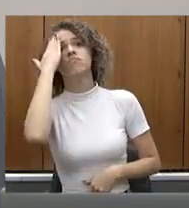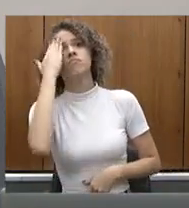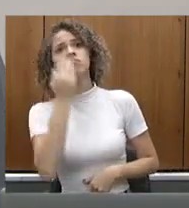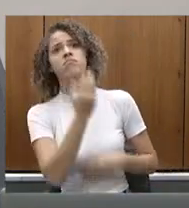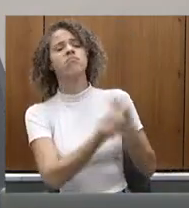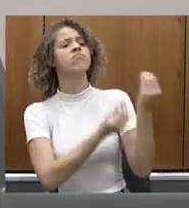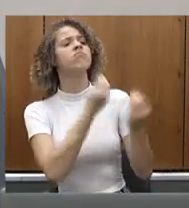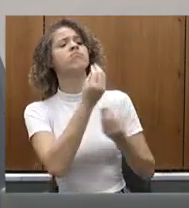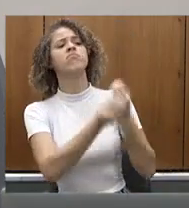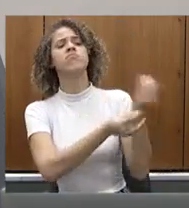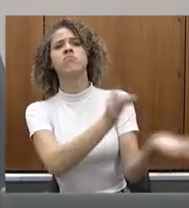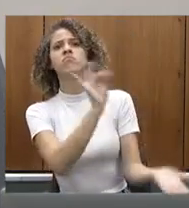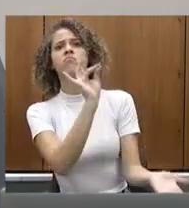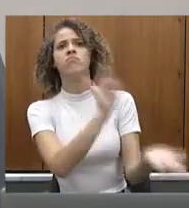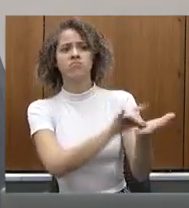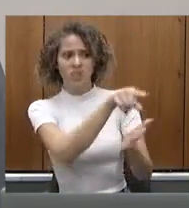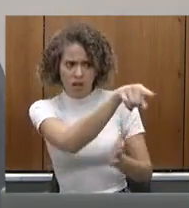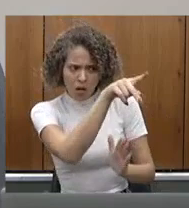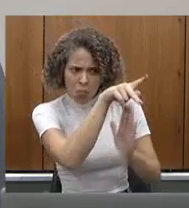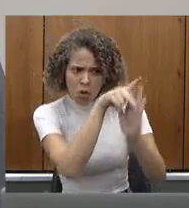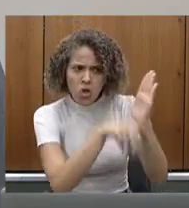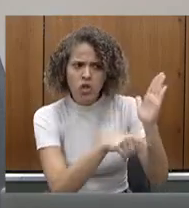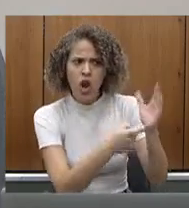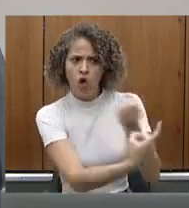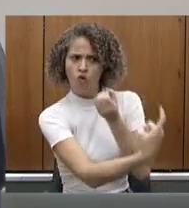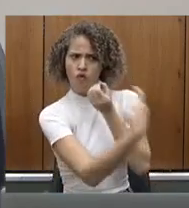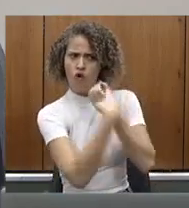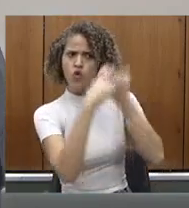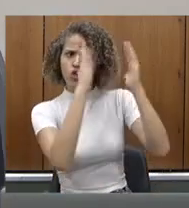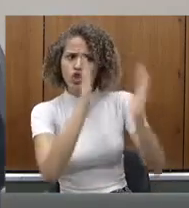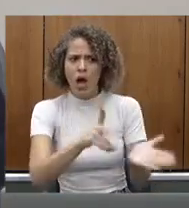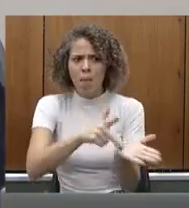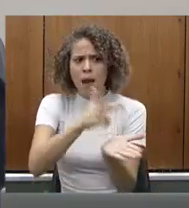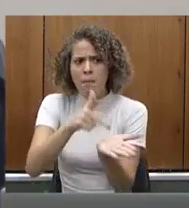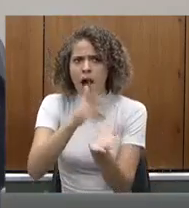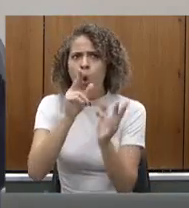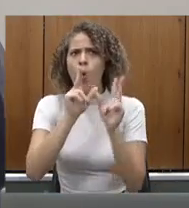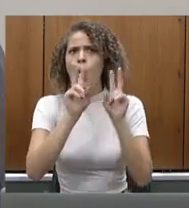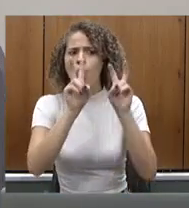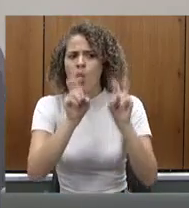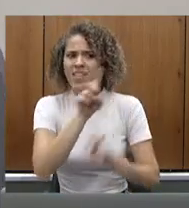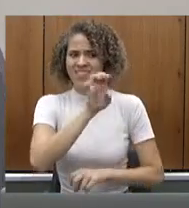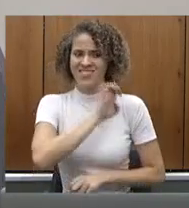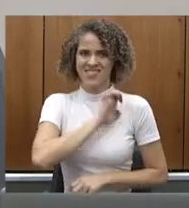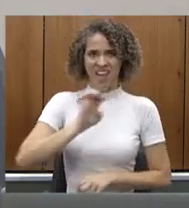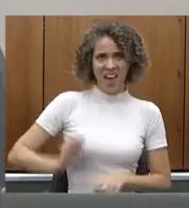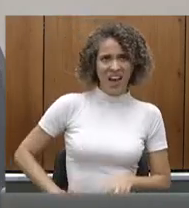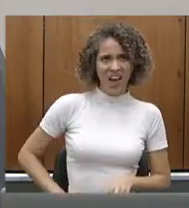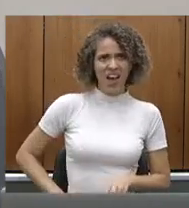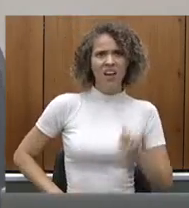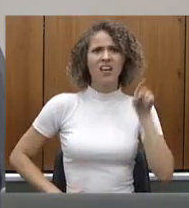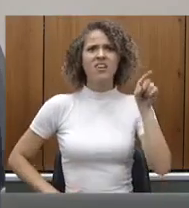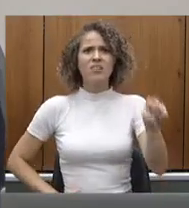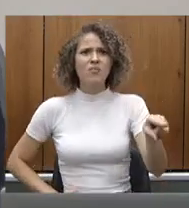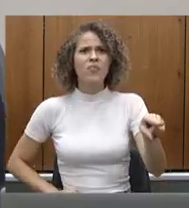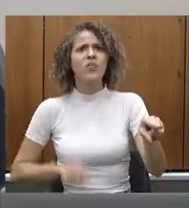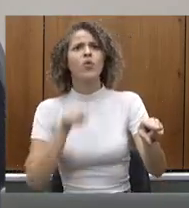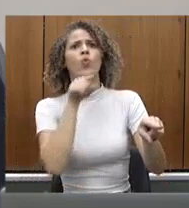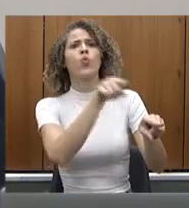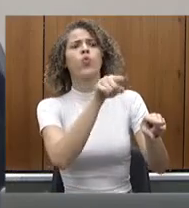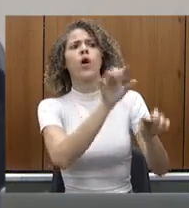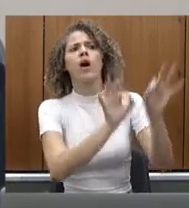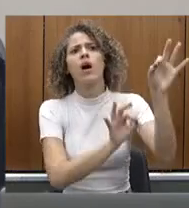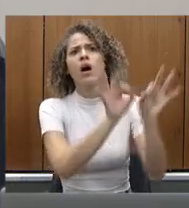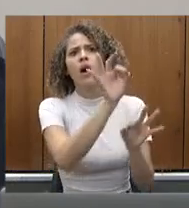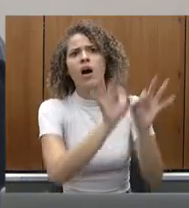real desse projeto na retomada das cirurgias eletivas no Estado e se esse programa tem